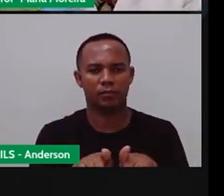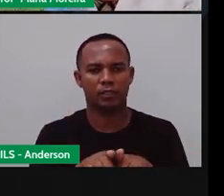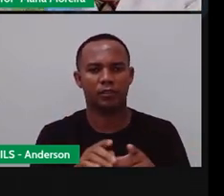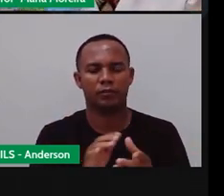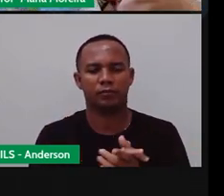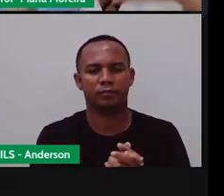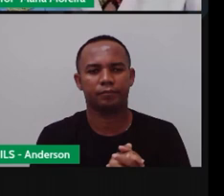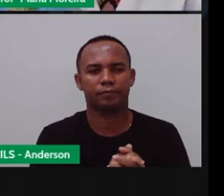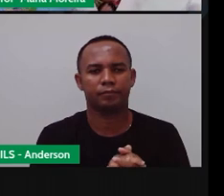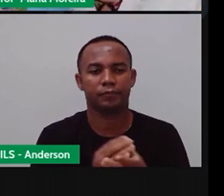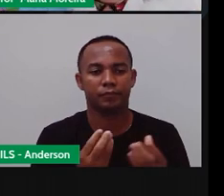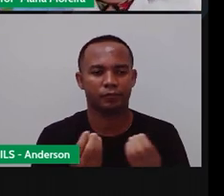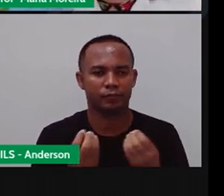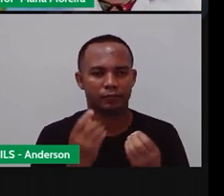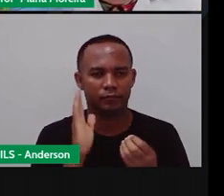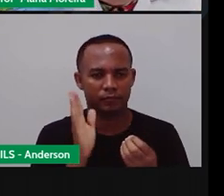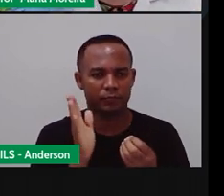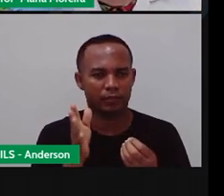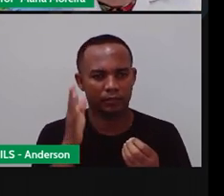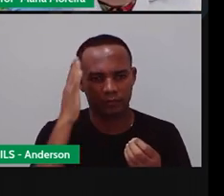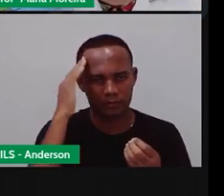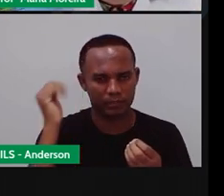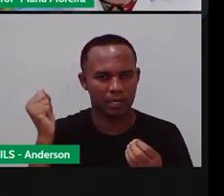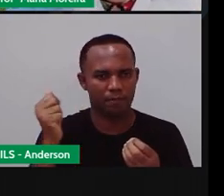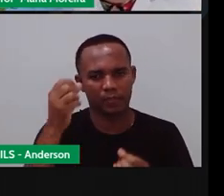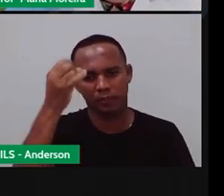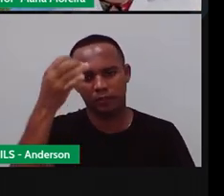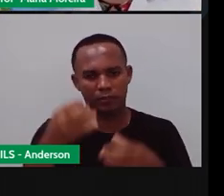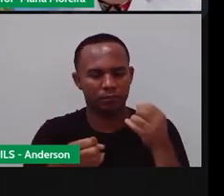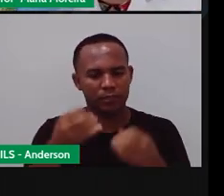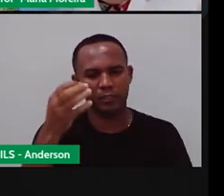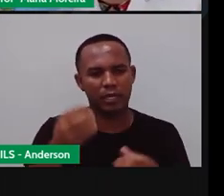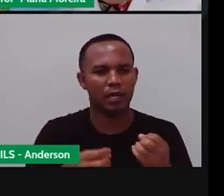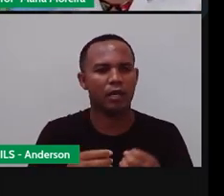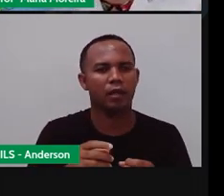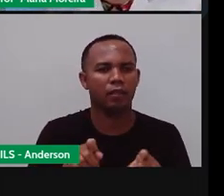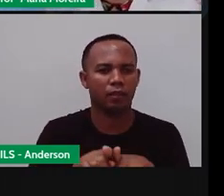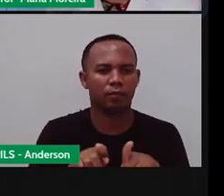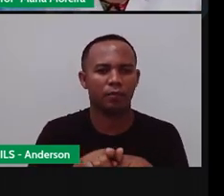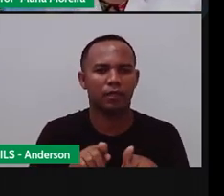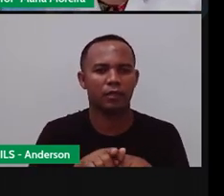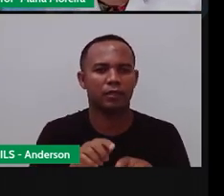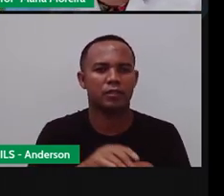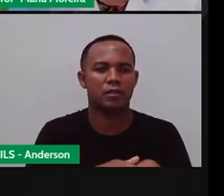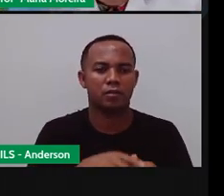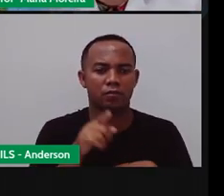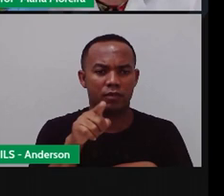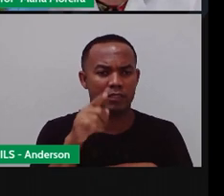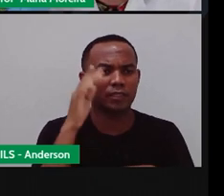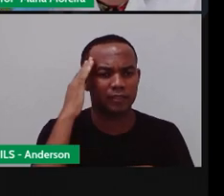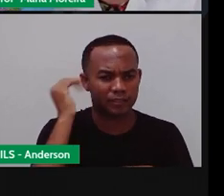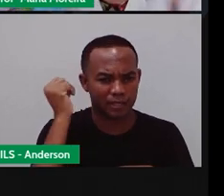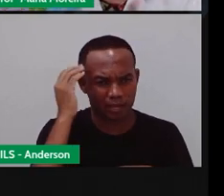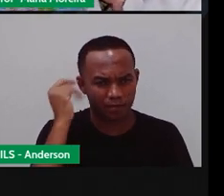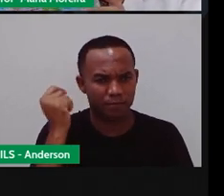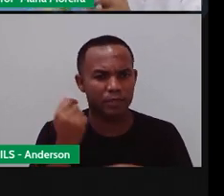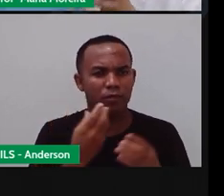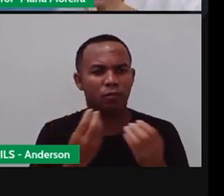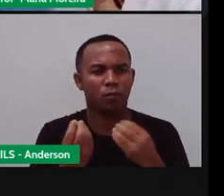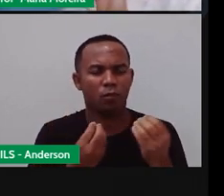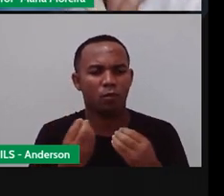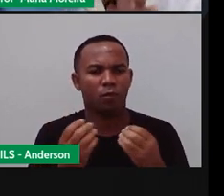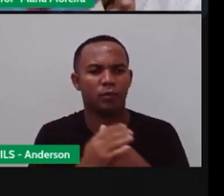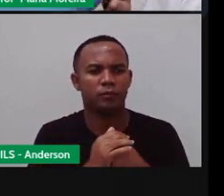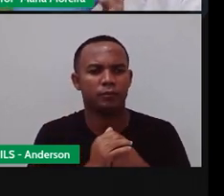Retomada, porque vocês já sabem tudo isso, né? A Pro já explicou, vocês são muito estudiosos, todo mundo sabe sobre isso.